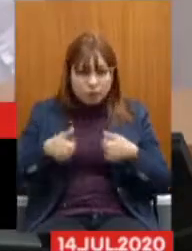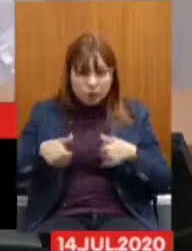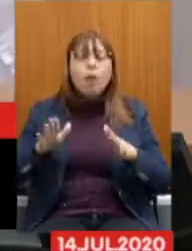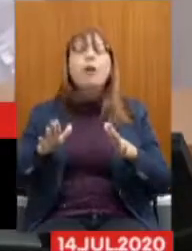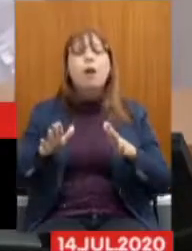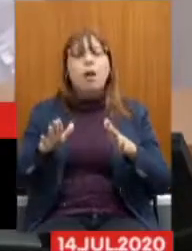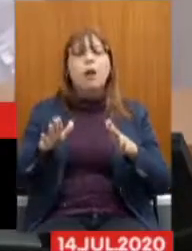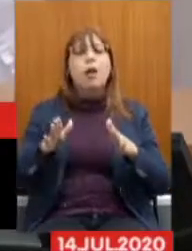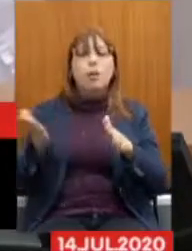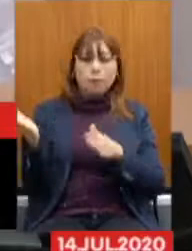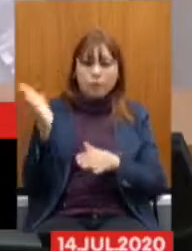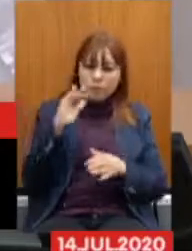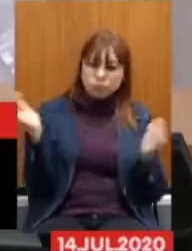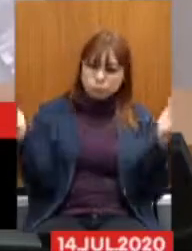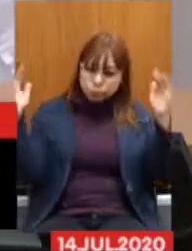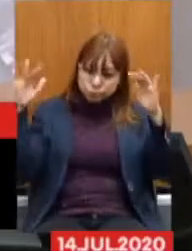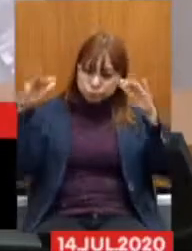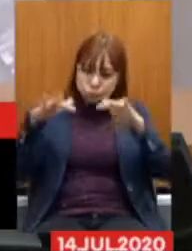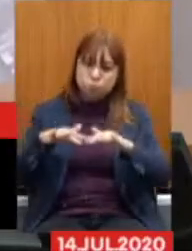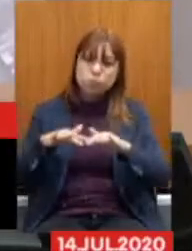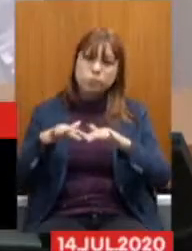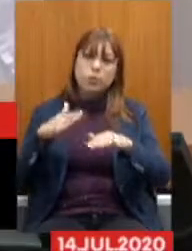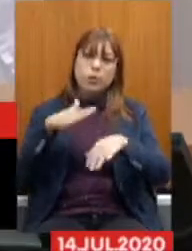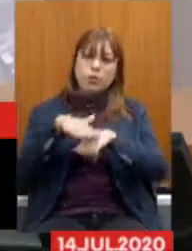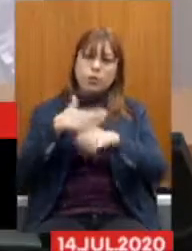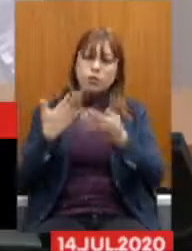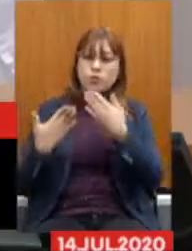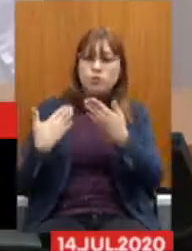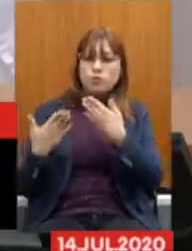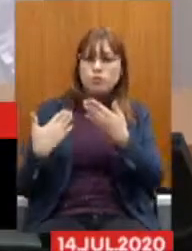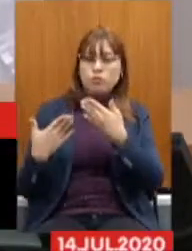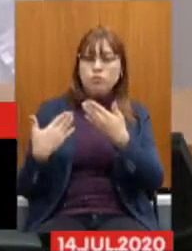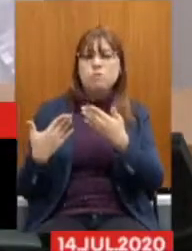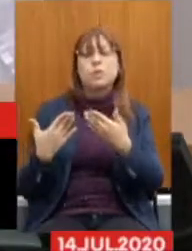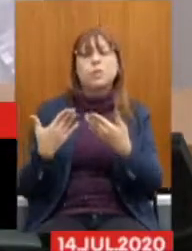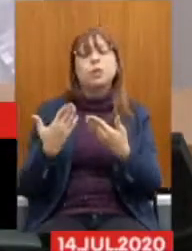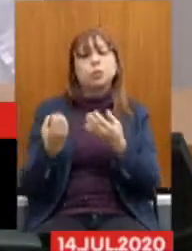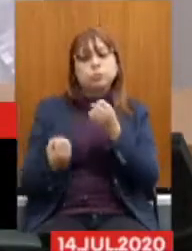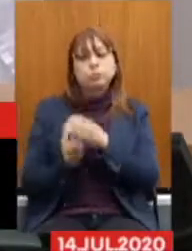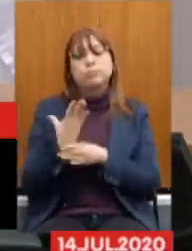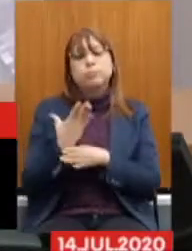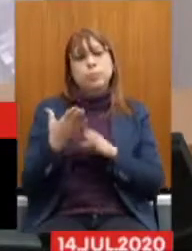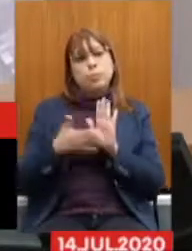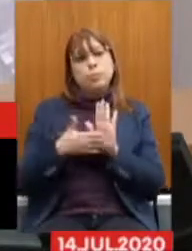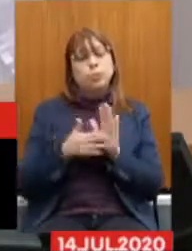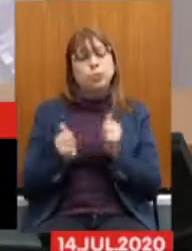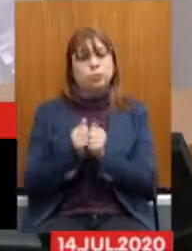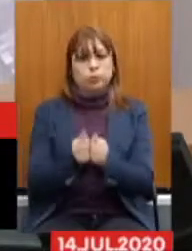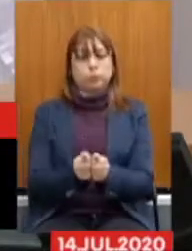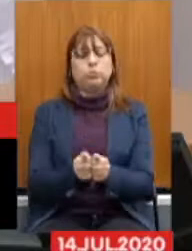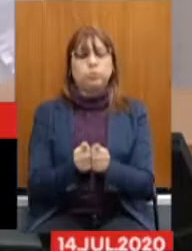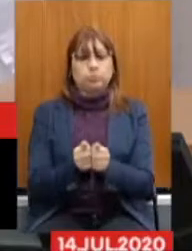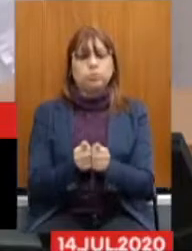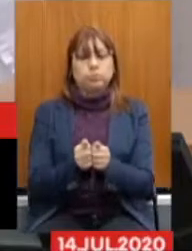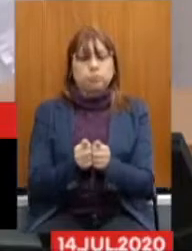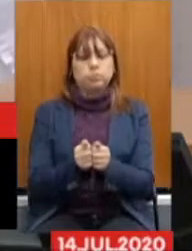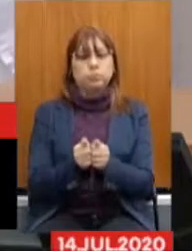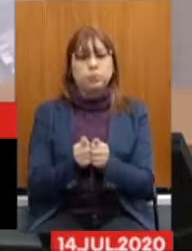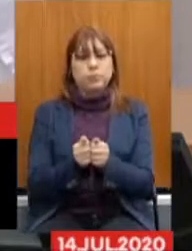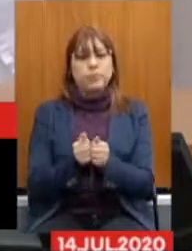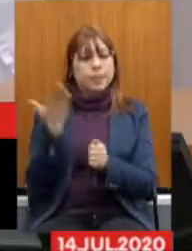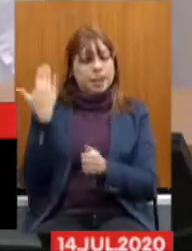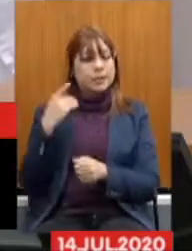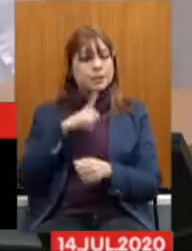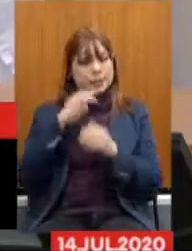gente vir Conversar E construir Conjuntamente Com respeito Da casa Como nós Sempre tivemos E nesse momento Nós não